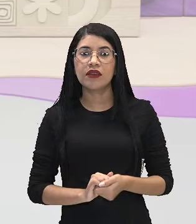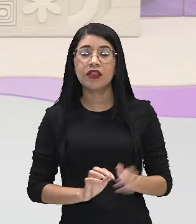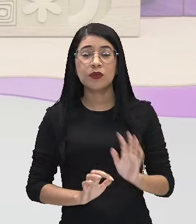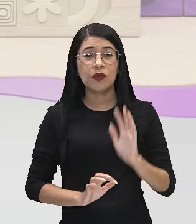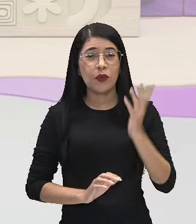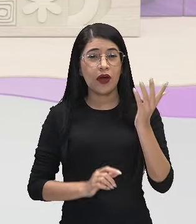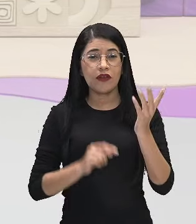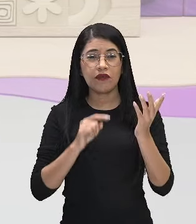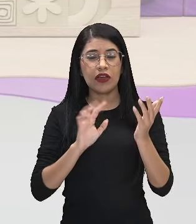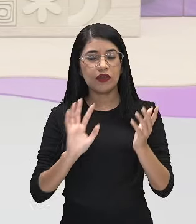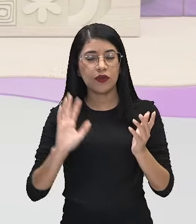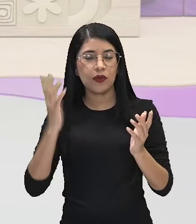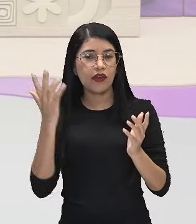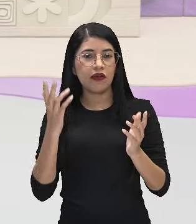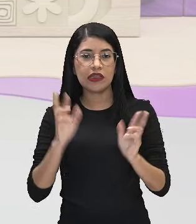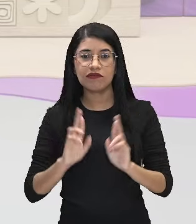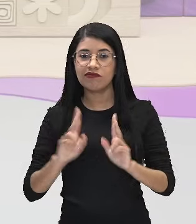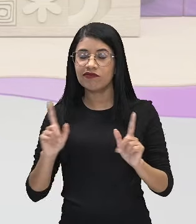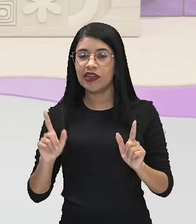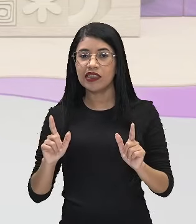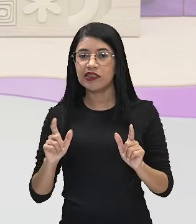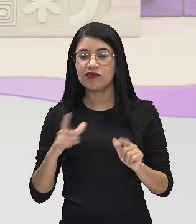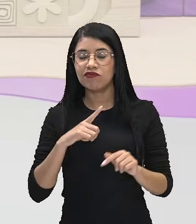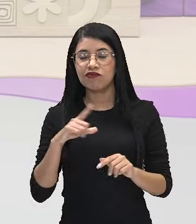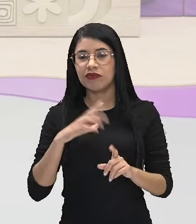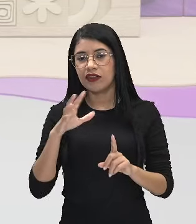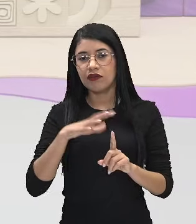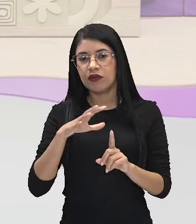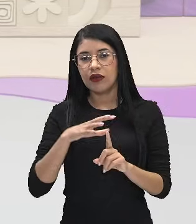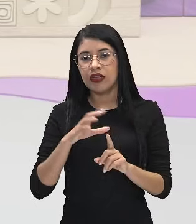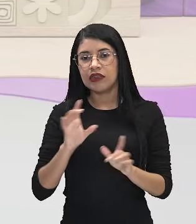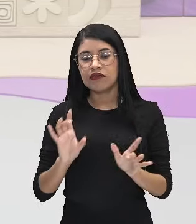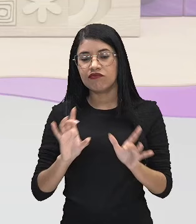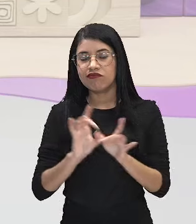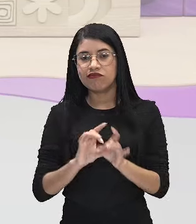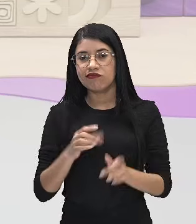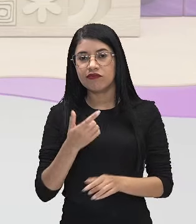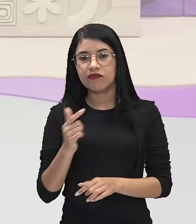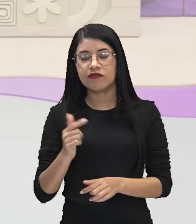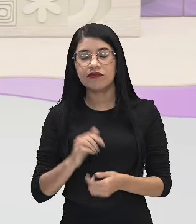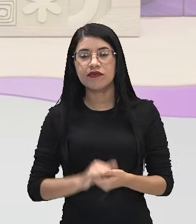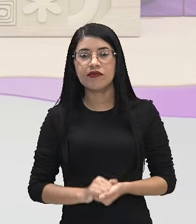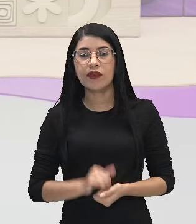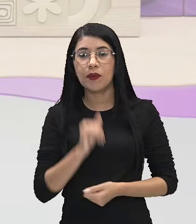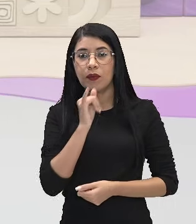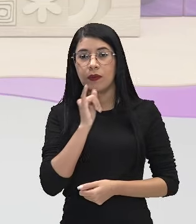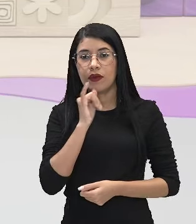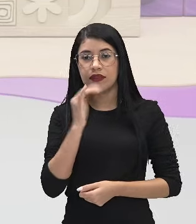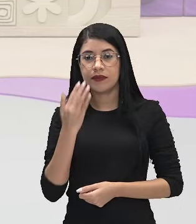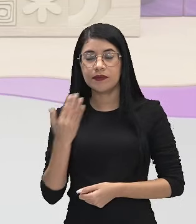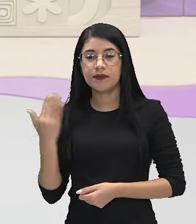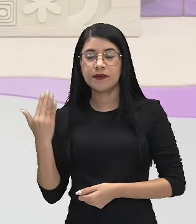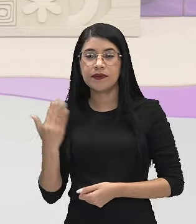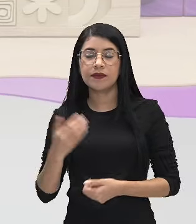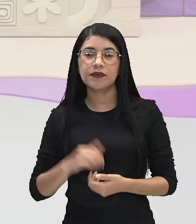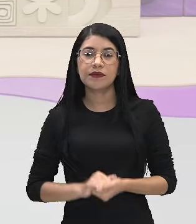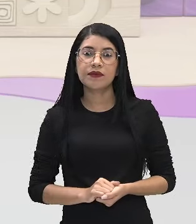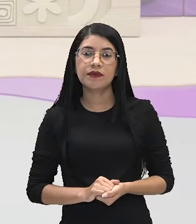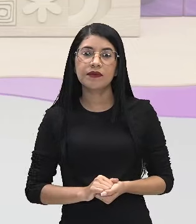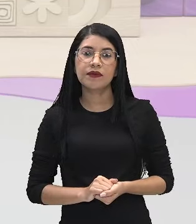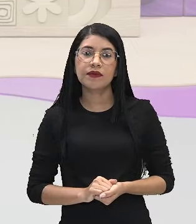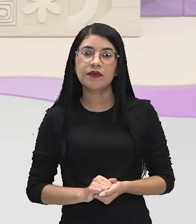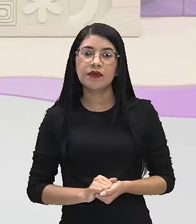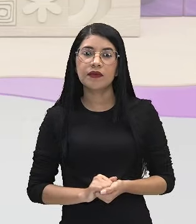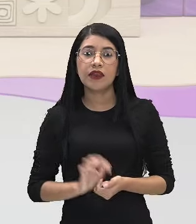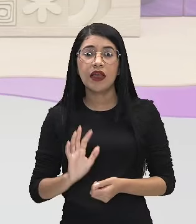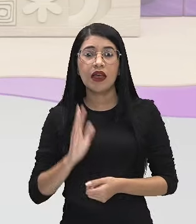de um evento não vai influenciar em nada na ocorrência do outro. Aí, aqui a gente tem um exemplo, São aqueles em que a realização de